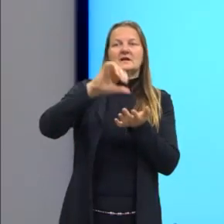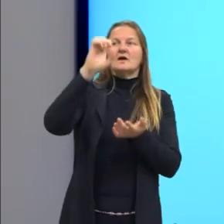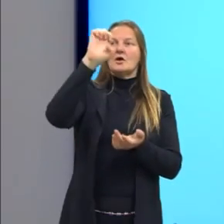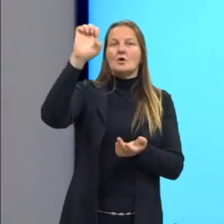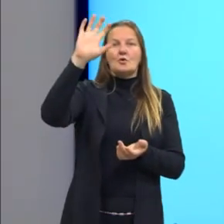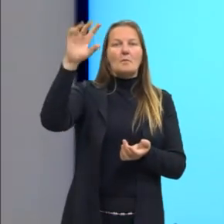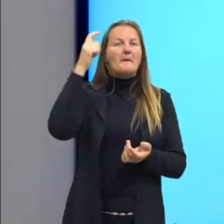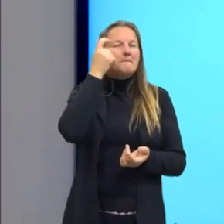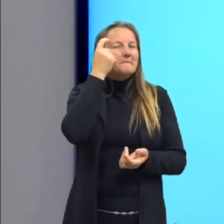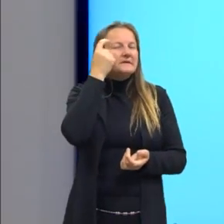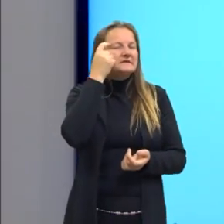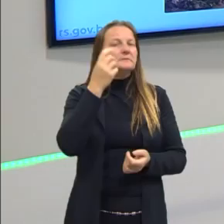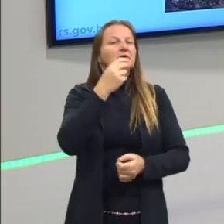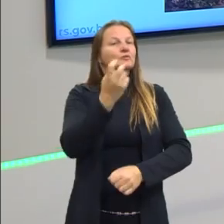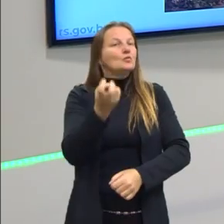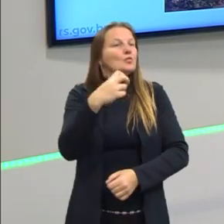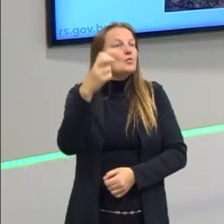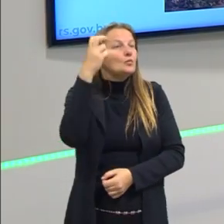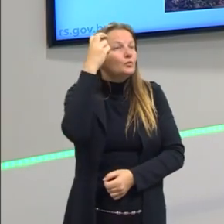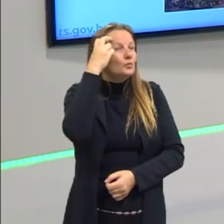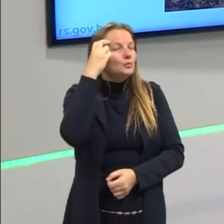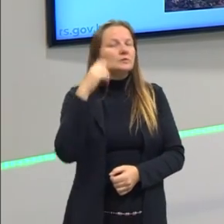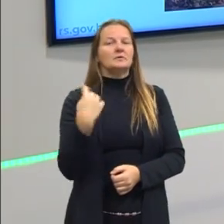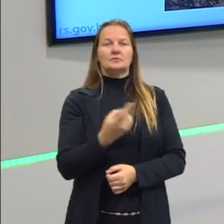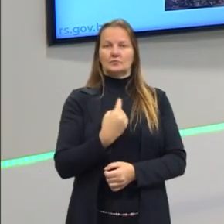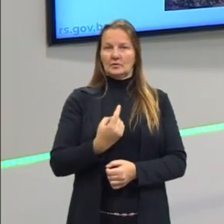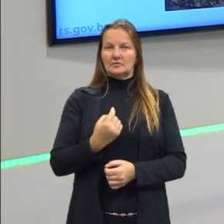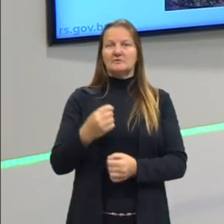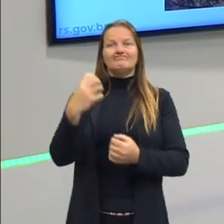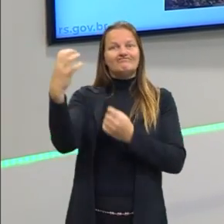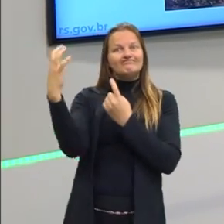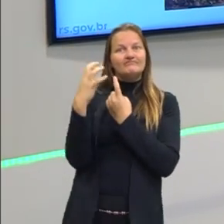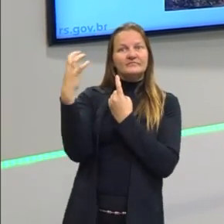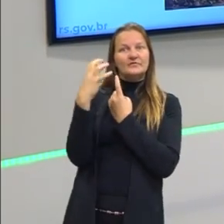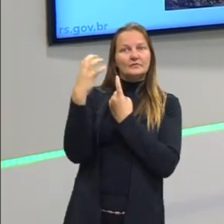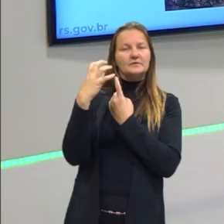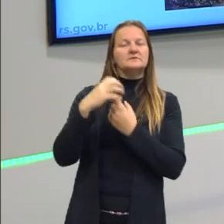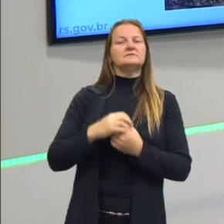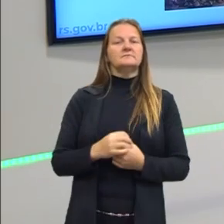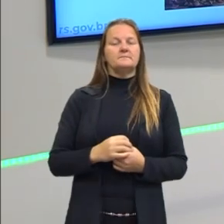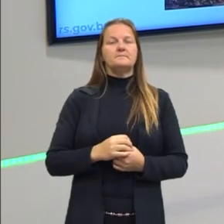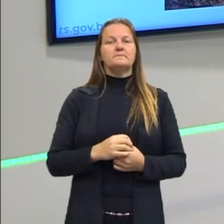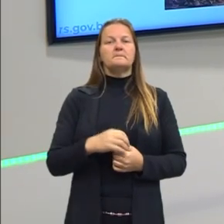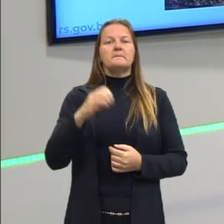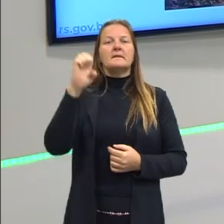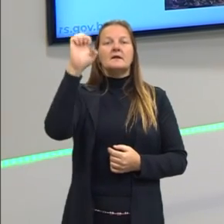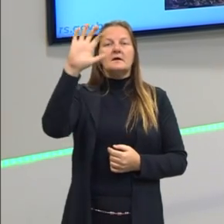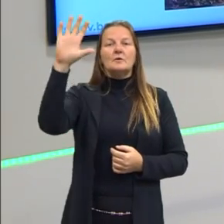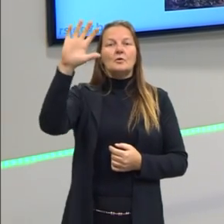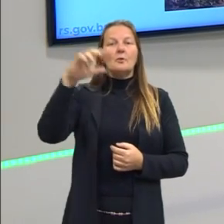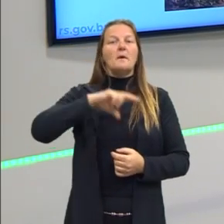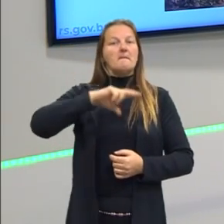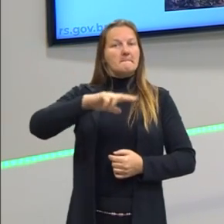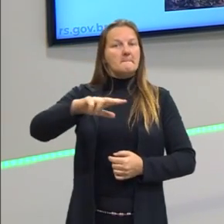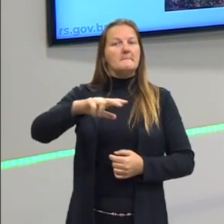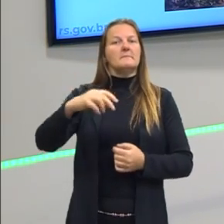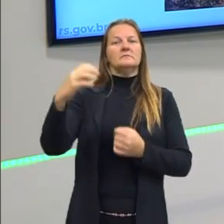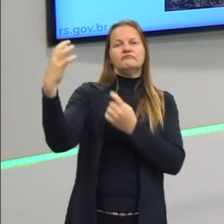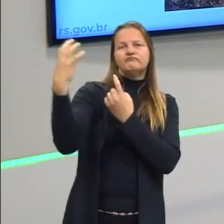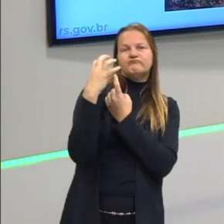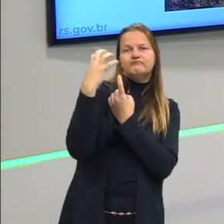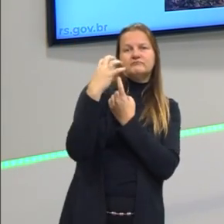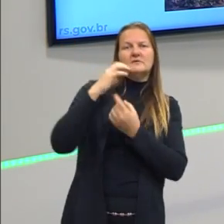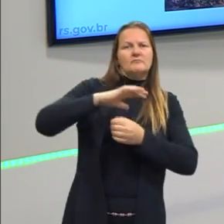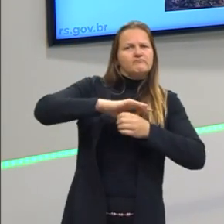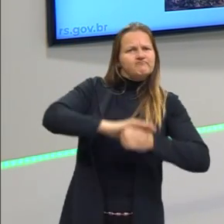pensamento, na nossa cultura. A gente sabe que os portugueses aqui, eles trouxeram seus costumes e impuseram